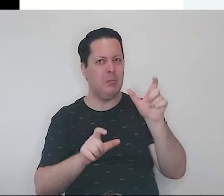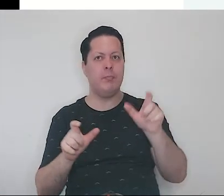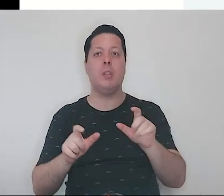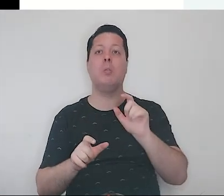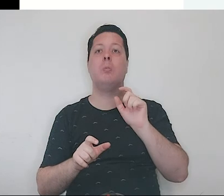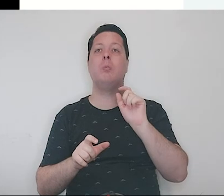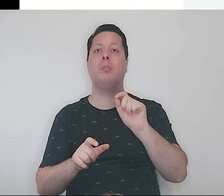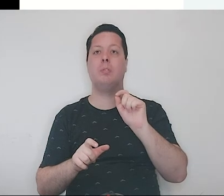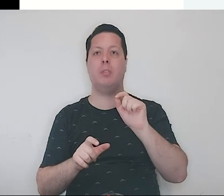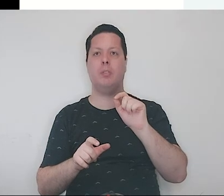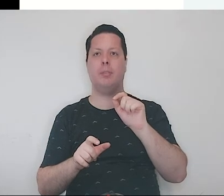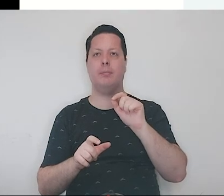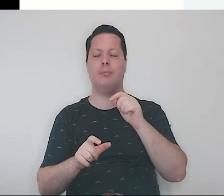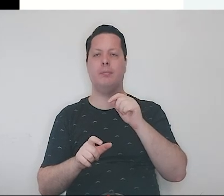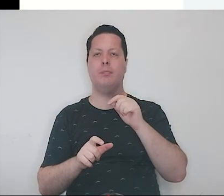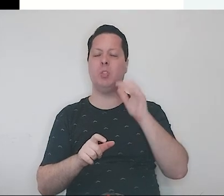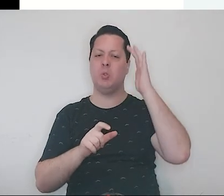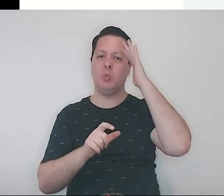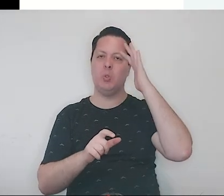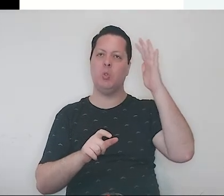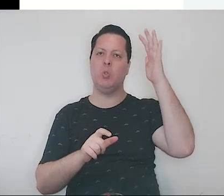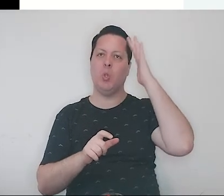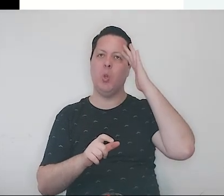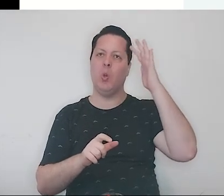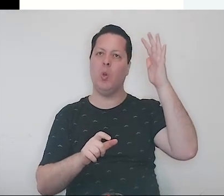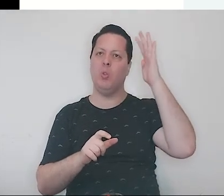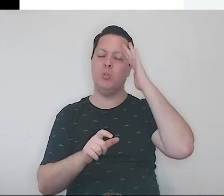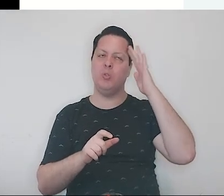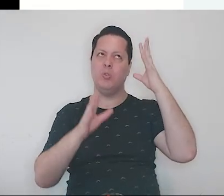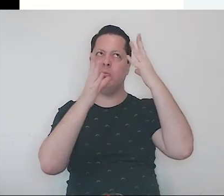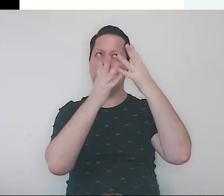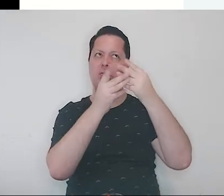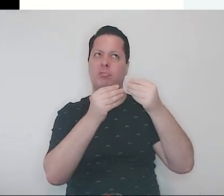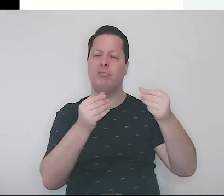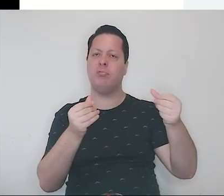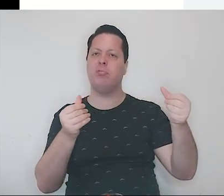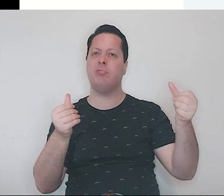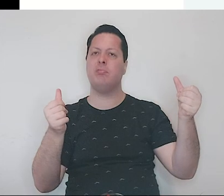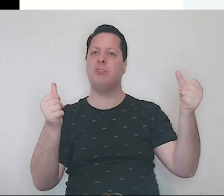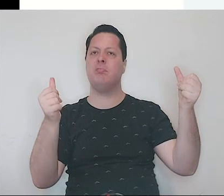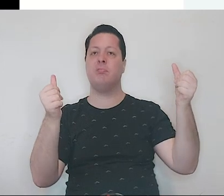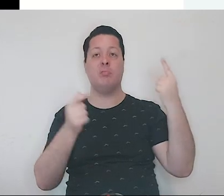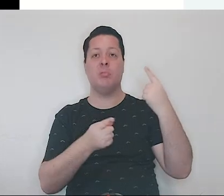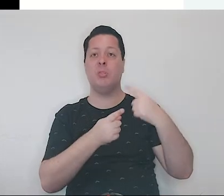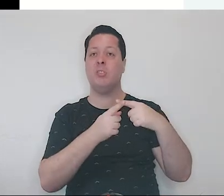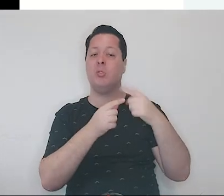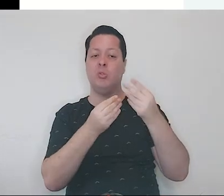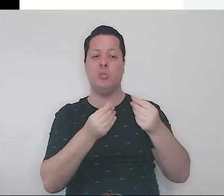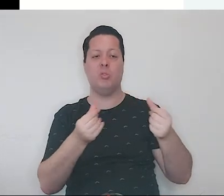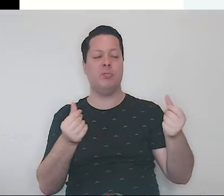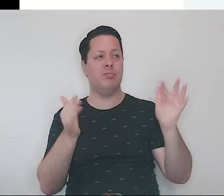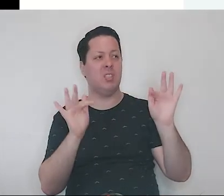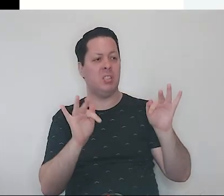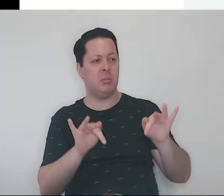o golpe de misericórdia, o seu sonho, sua esperança foi desfeito. Porque quando aquele sonho já